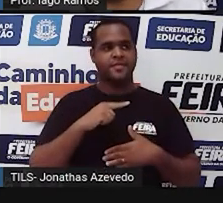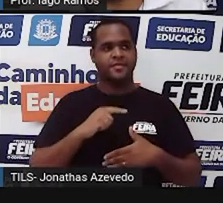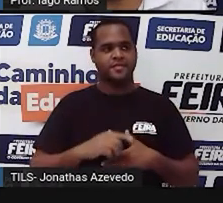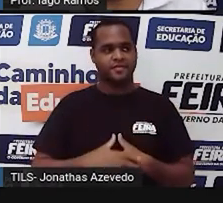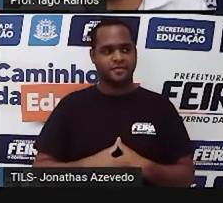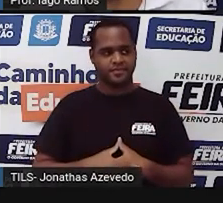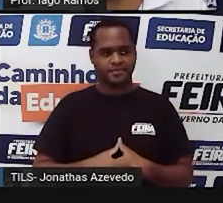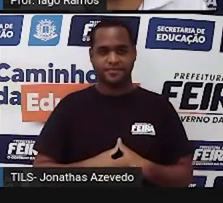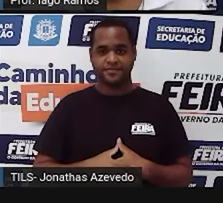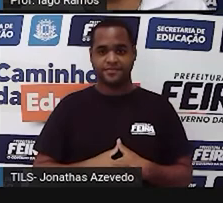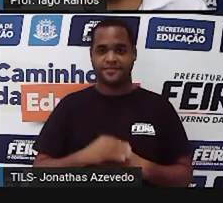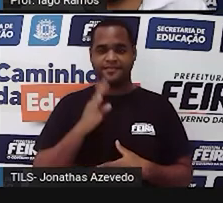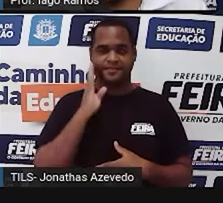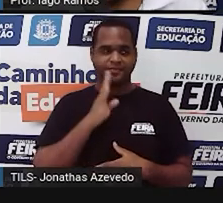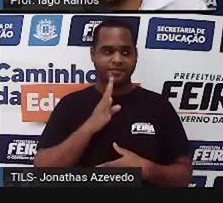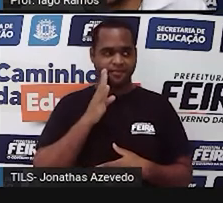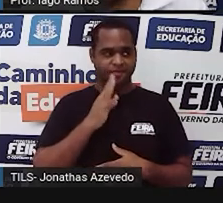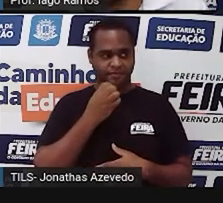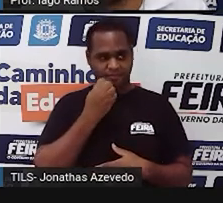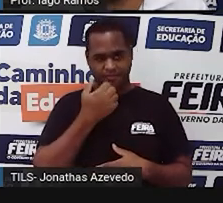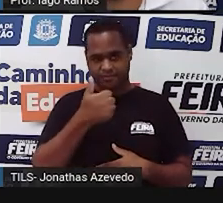Olha que bacana.